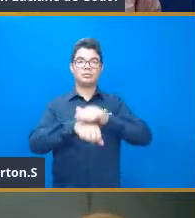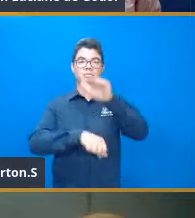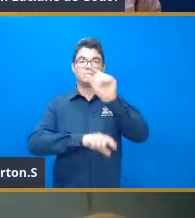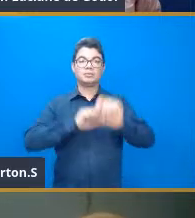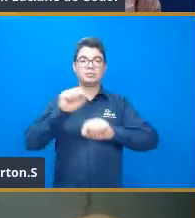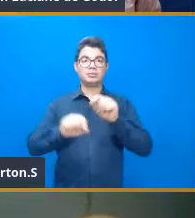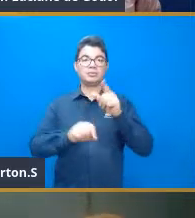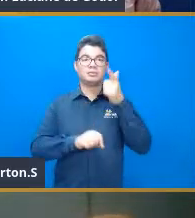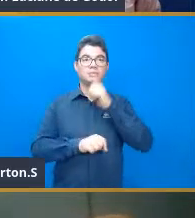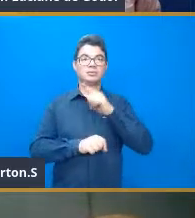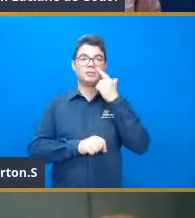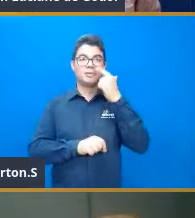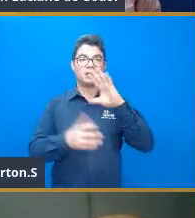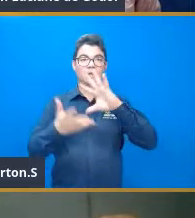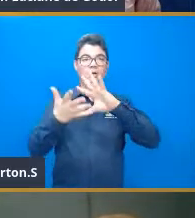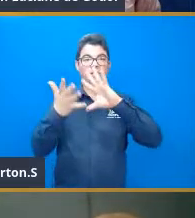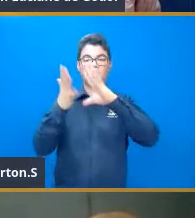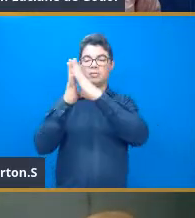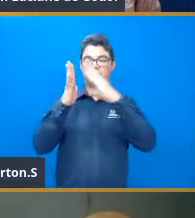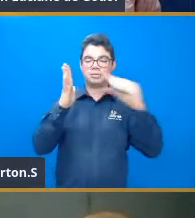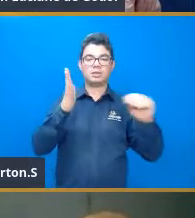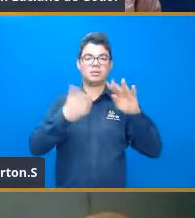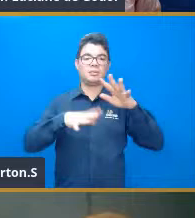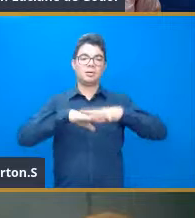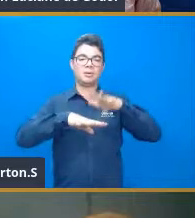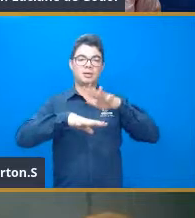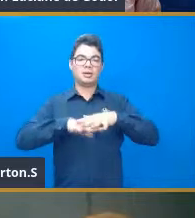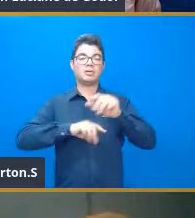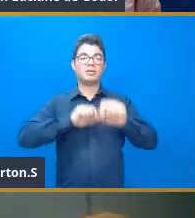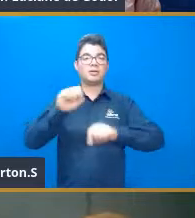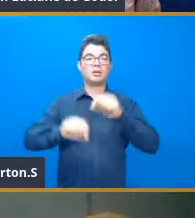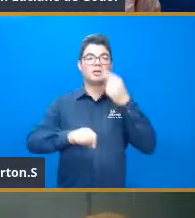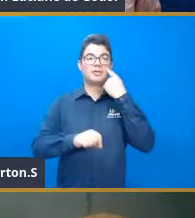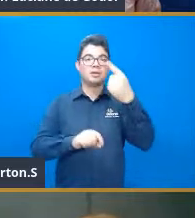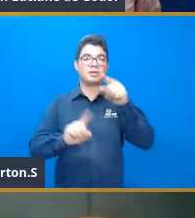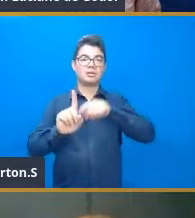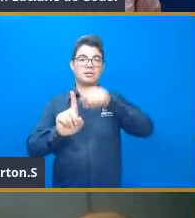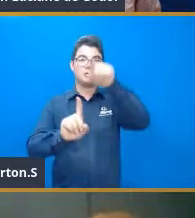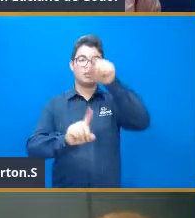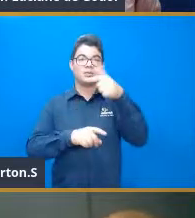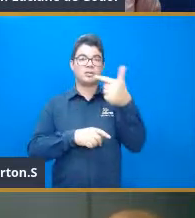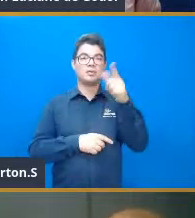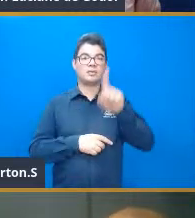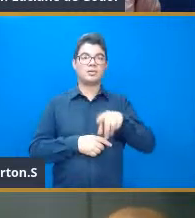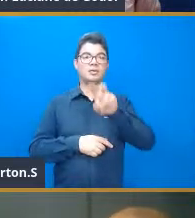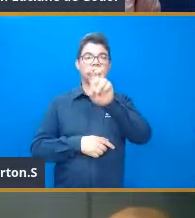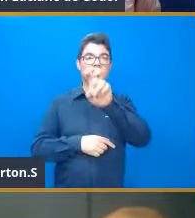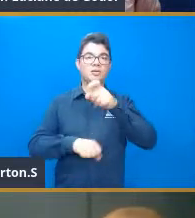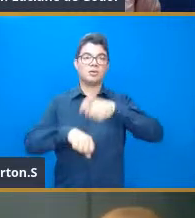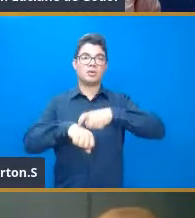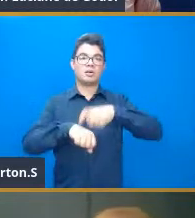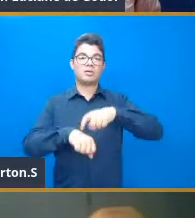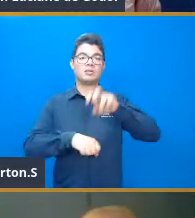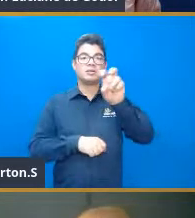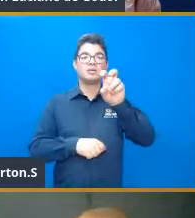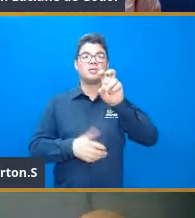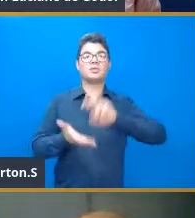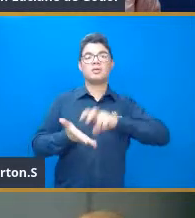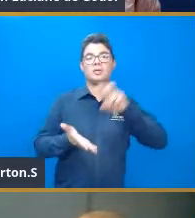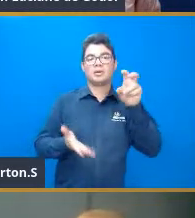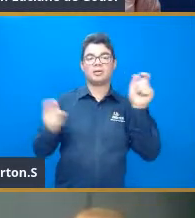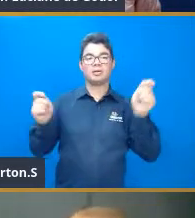considerado e modelado matematicamente lá. Temperatura mínima nesse caso, 2,5, horário e 5 horas da manhã, né.